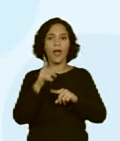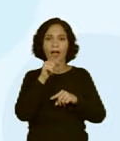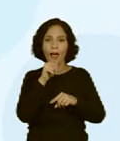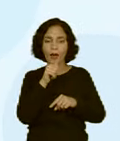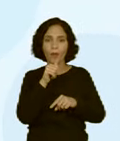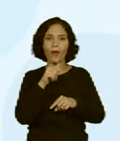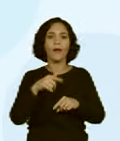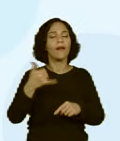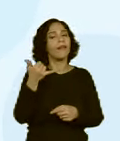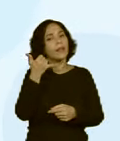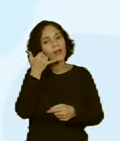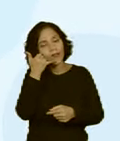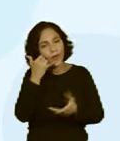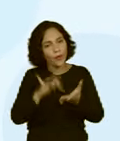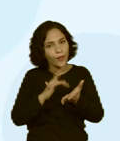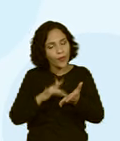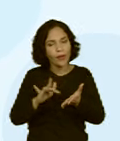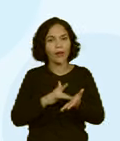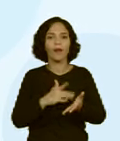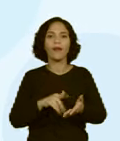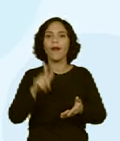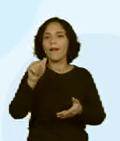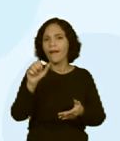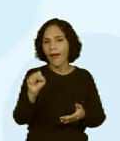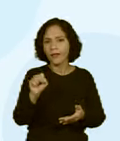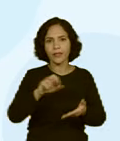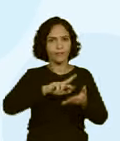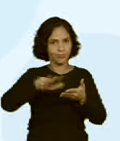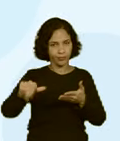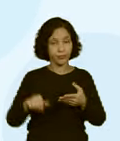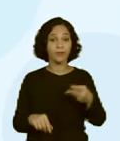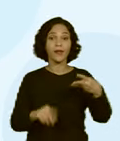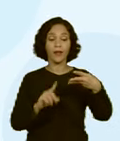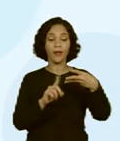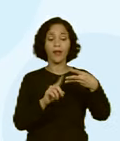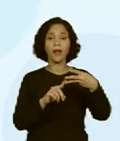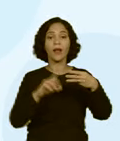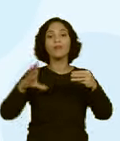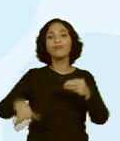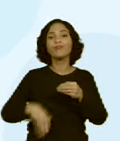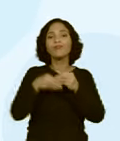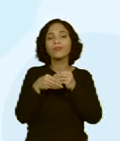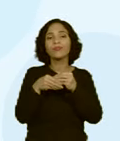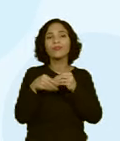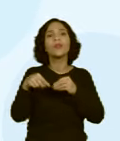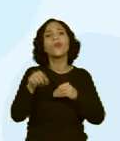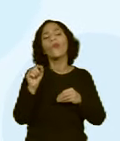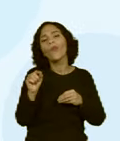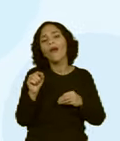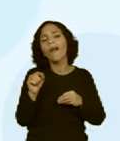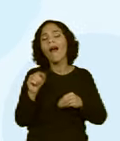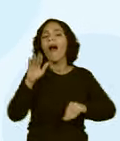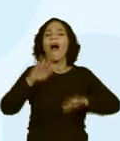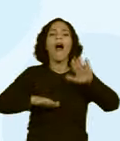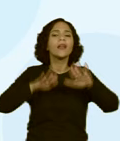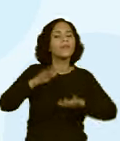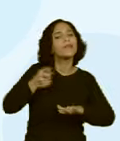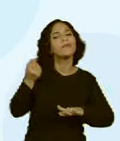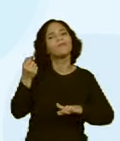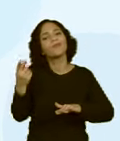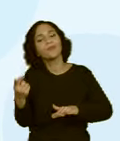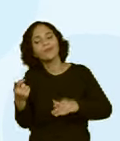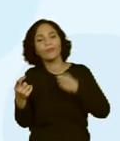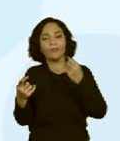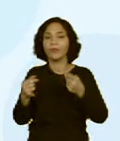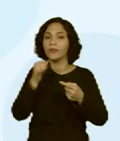água, gás, telefone, celular, etc. E adicionais, é aquela despesa que acontece de vez em quando,